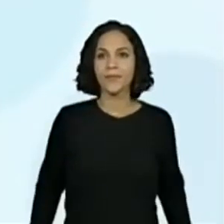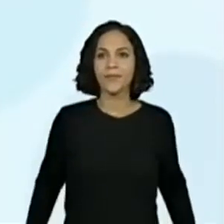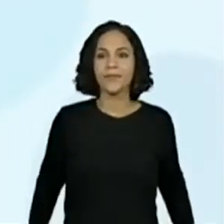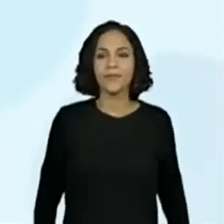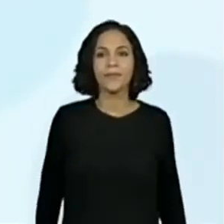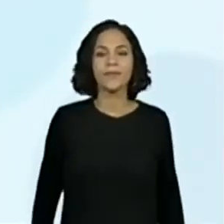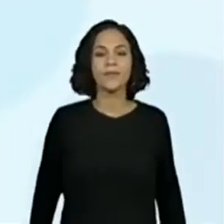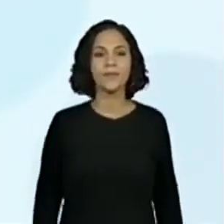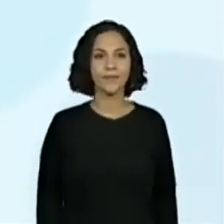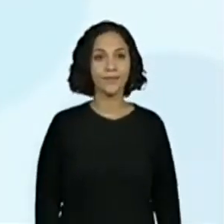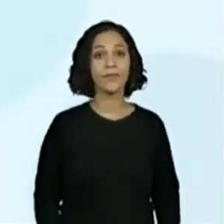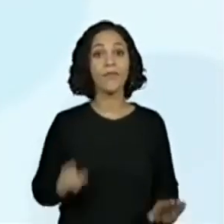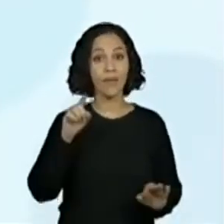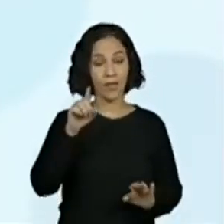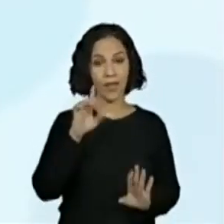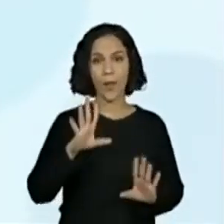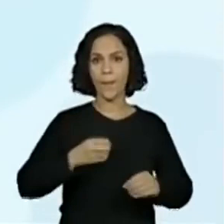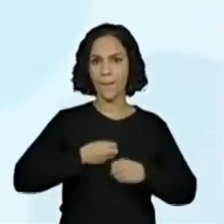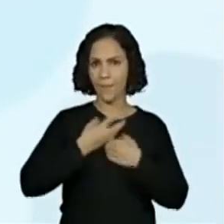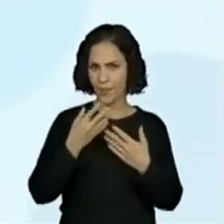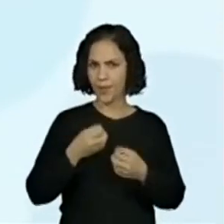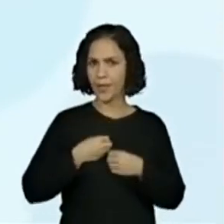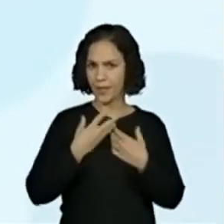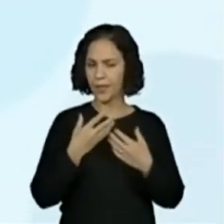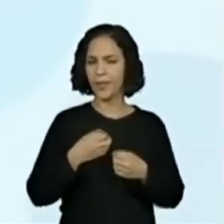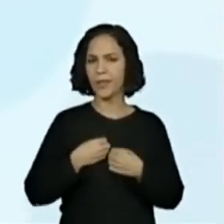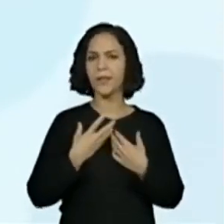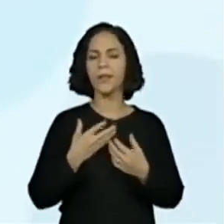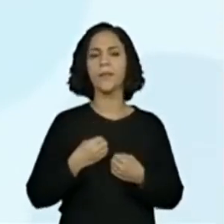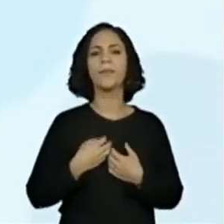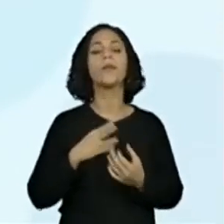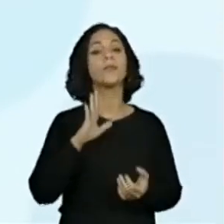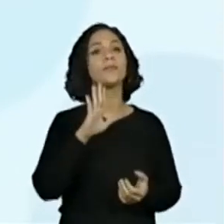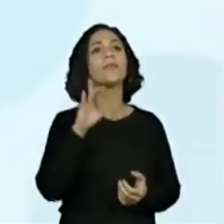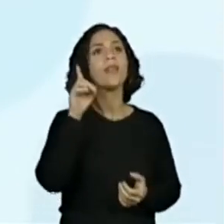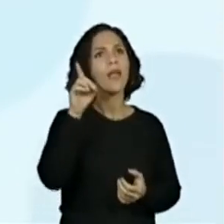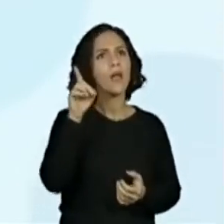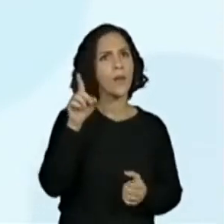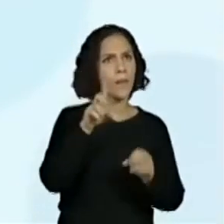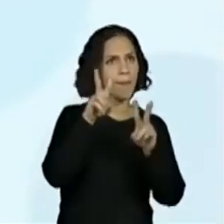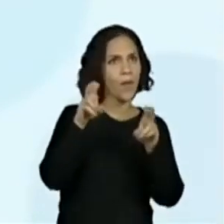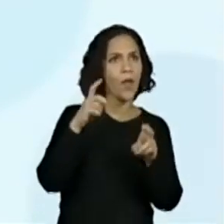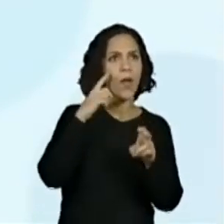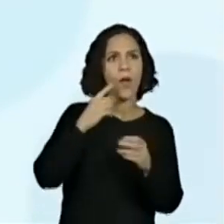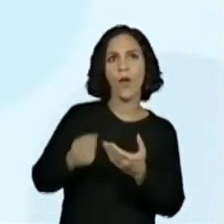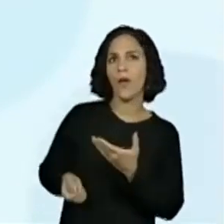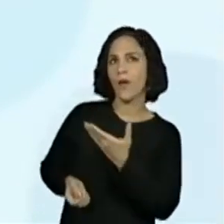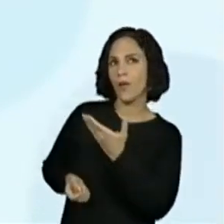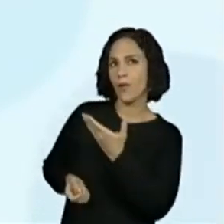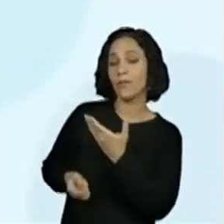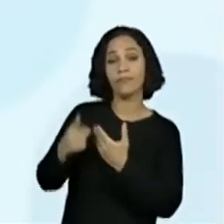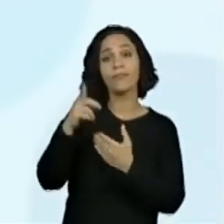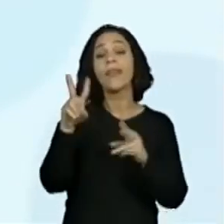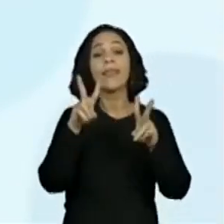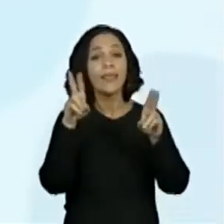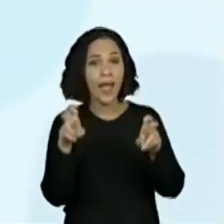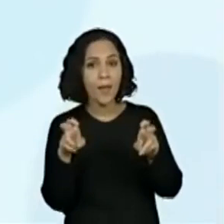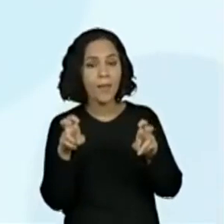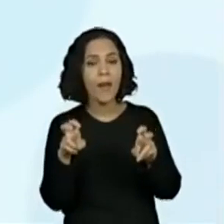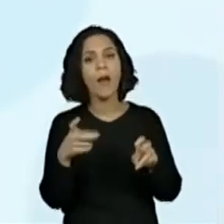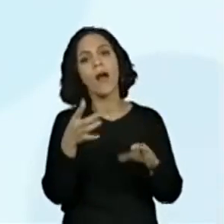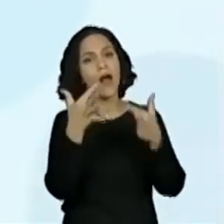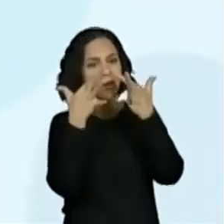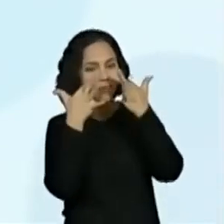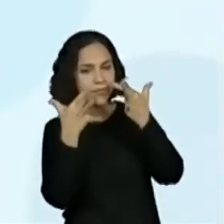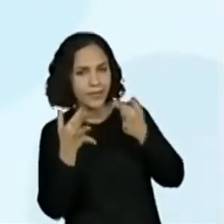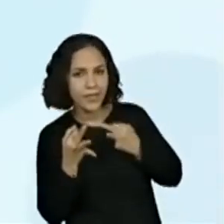Ó, este poema, o nosso poema, este, ouvir e ler poemas, ou seja,